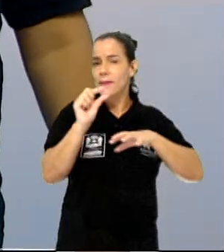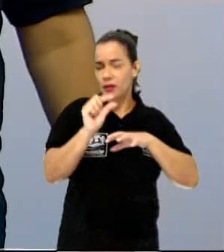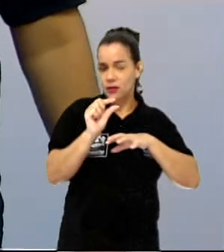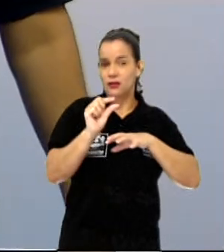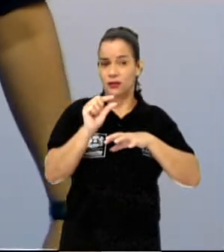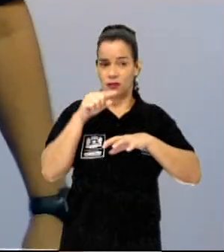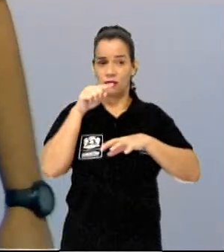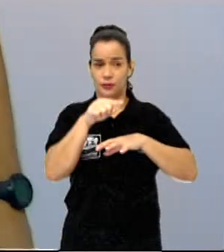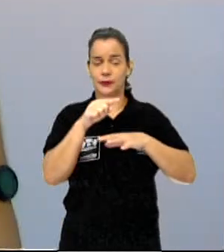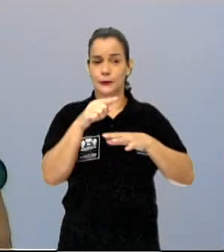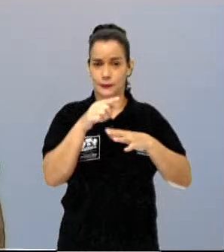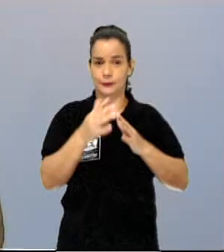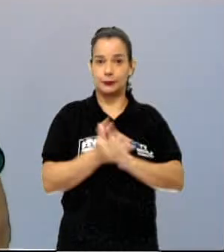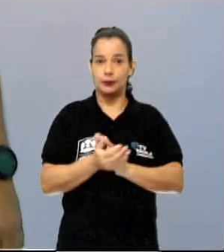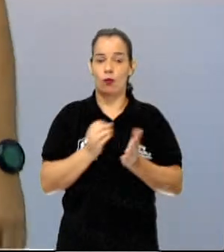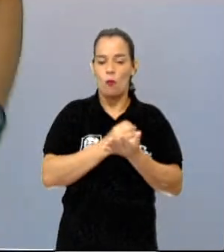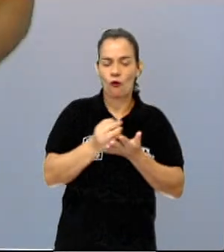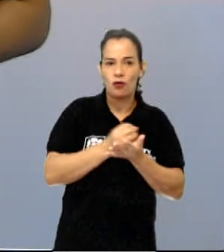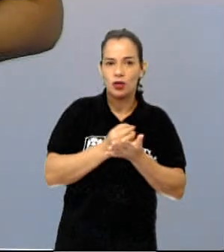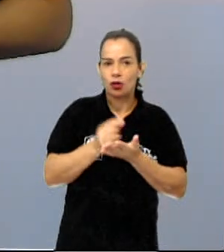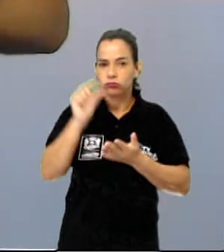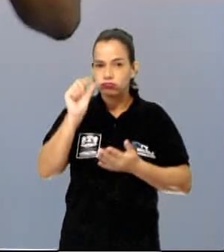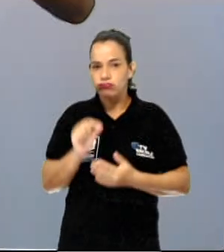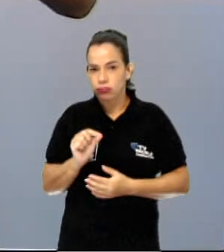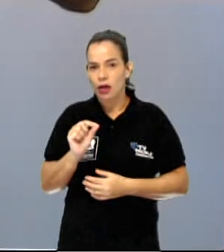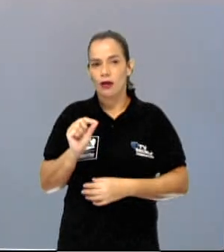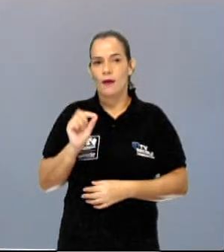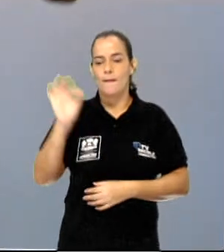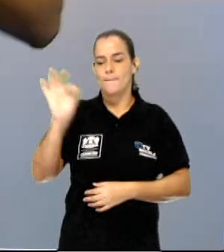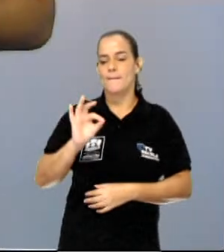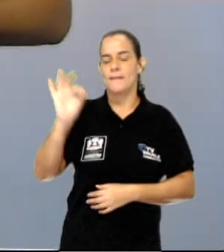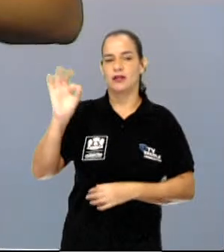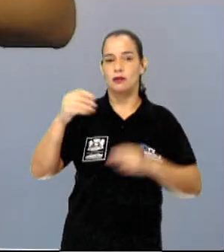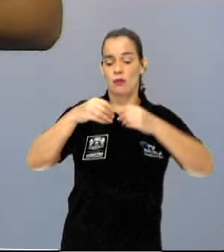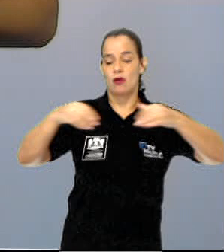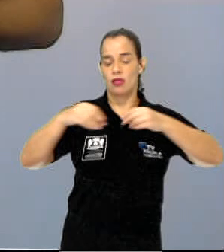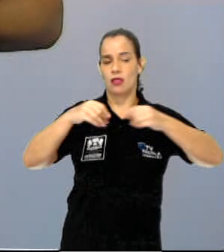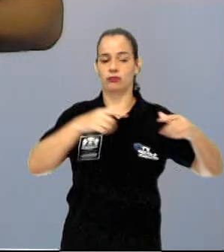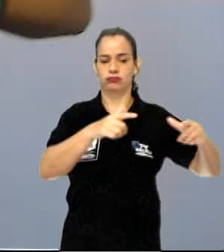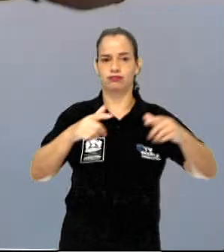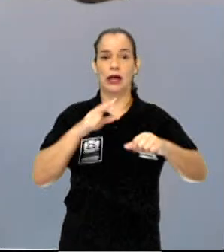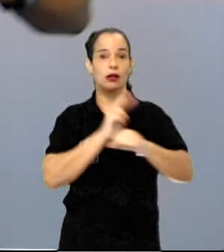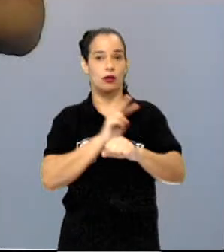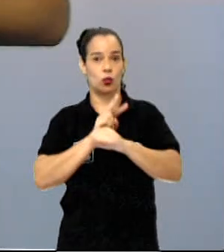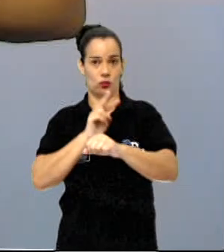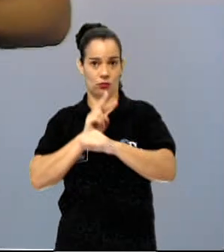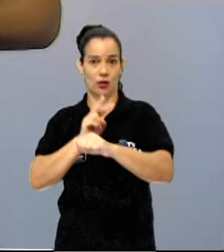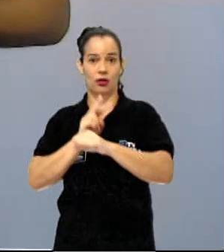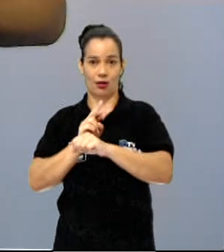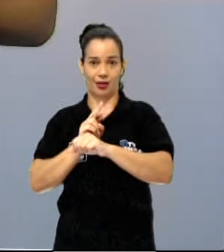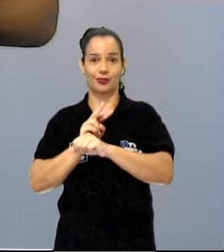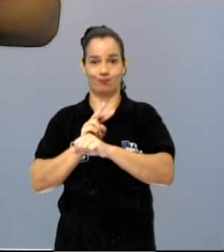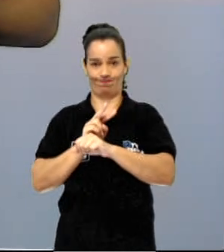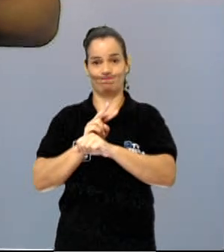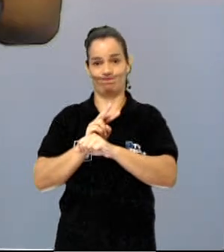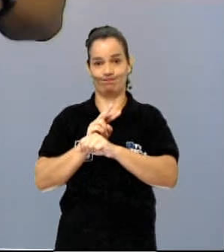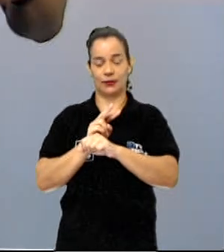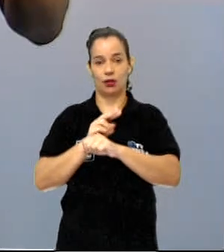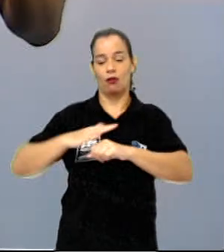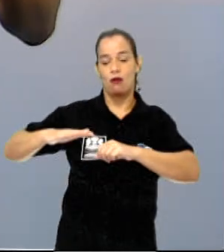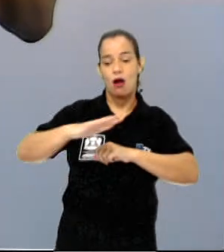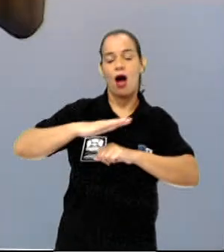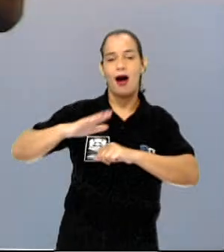ali é o bioma oficial brasileiro com o menor percentual de terras em unidades de conservação, ou seja, em áreas protegidas.